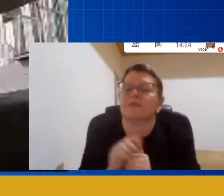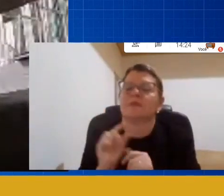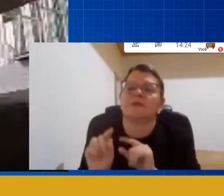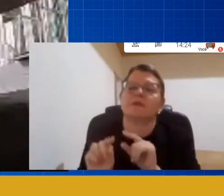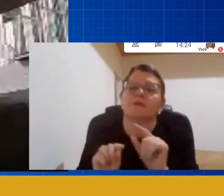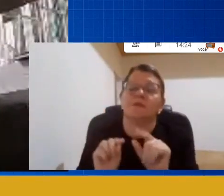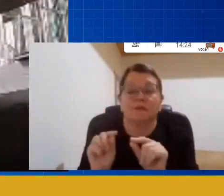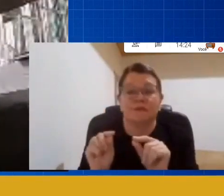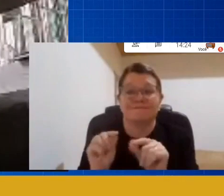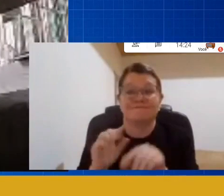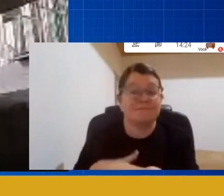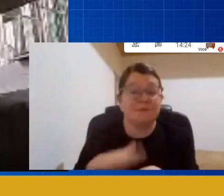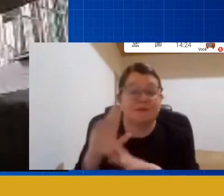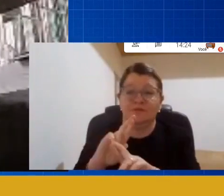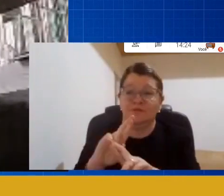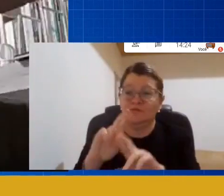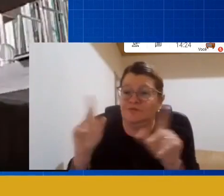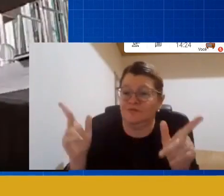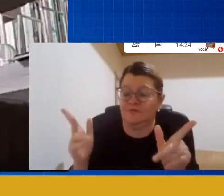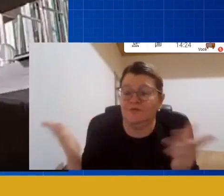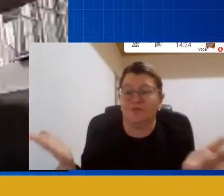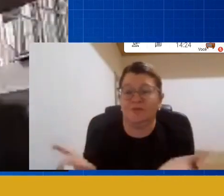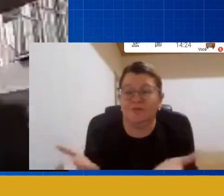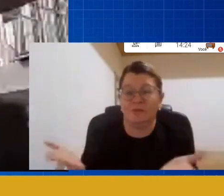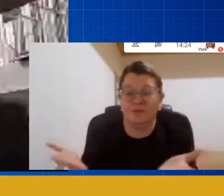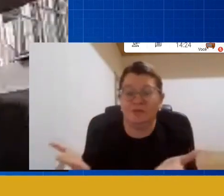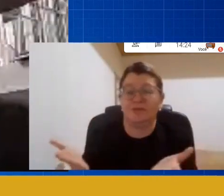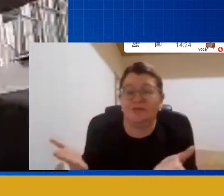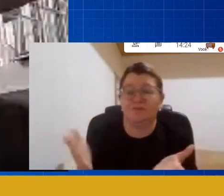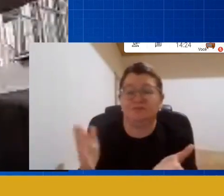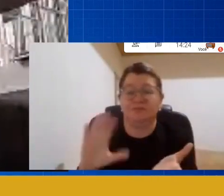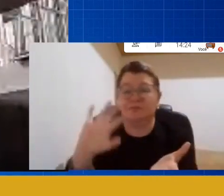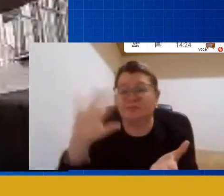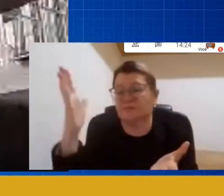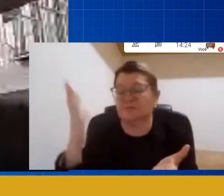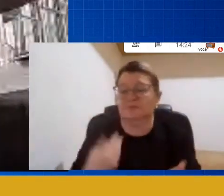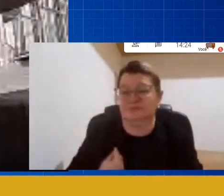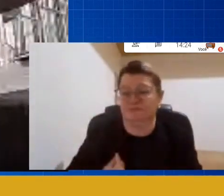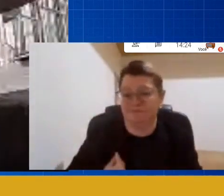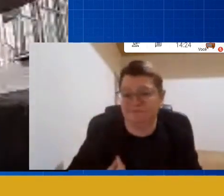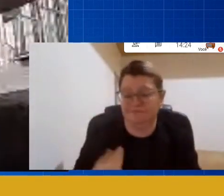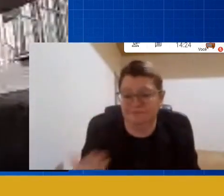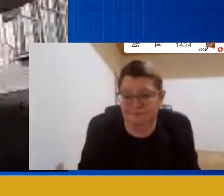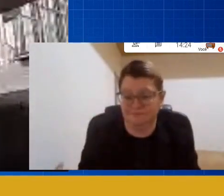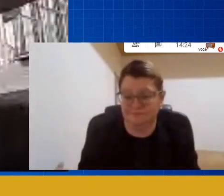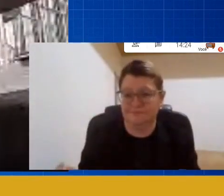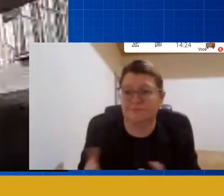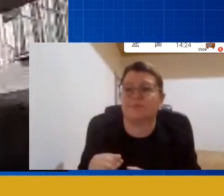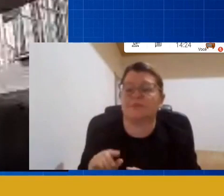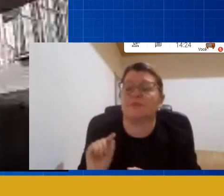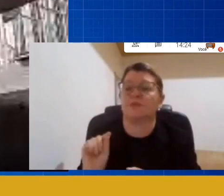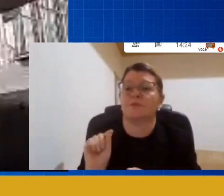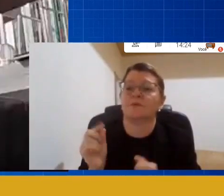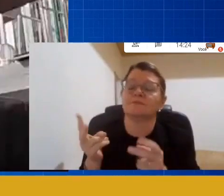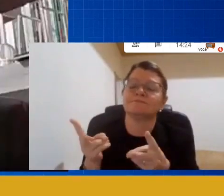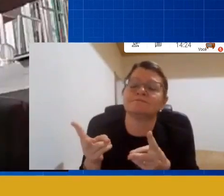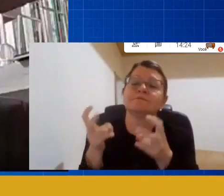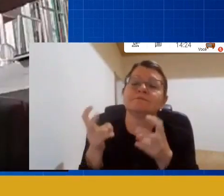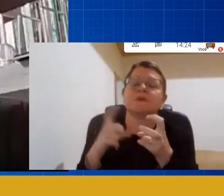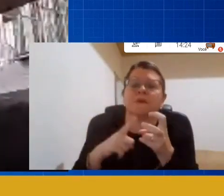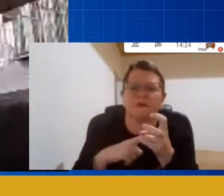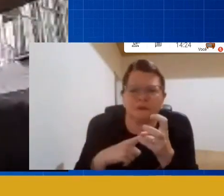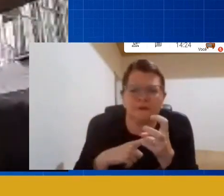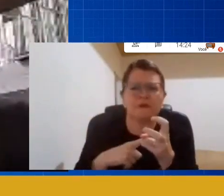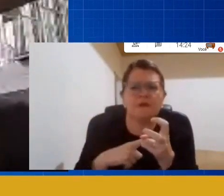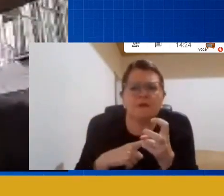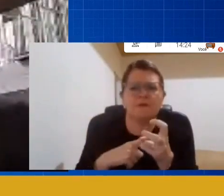faz toda a diferença para o cenário que a gente está vivenciando, é reconhecer que nós tivemos grandes avanços na